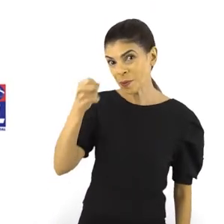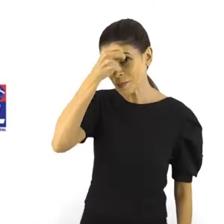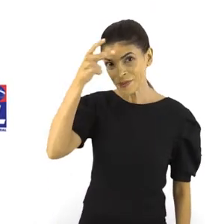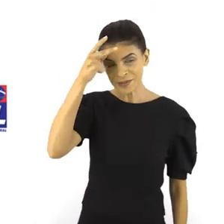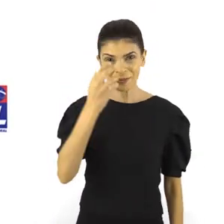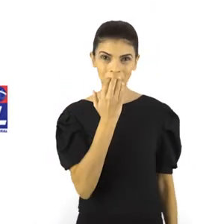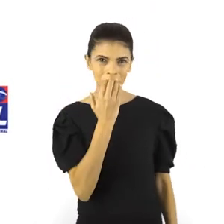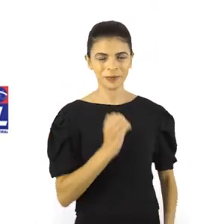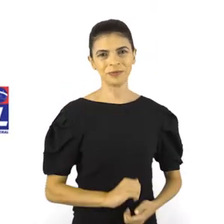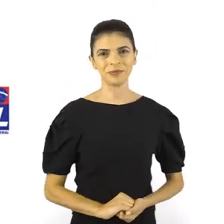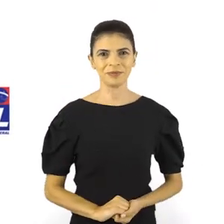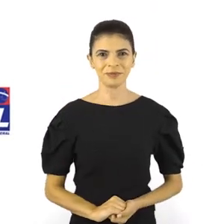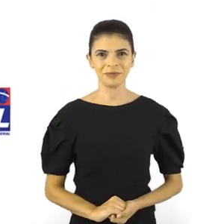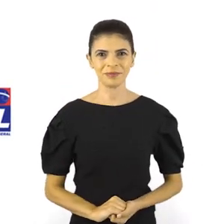Esse é o nosso prefeito.